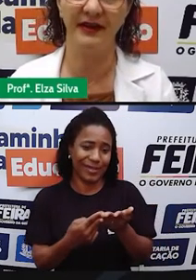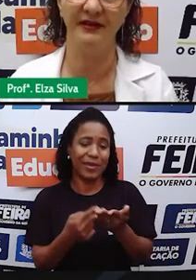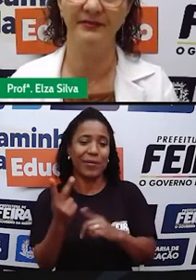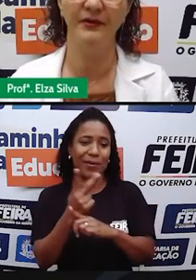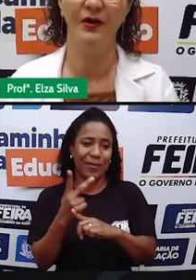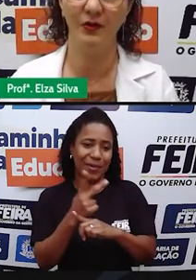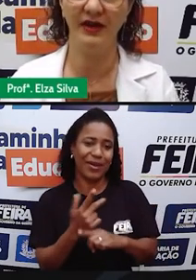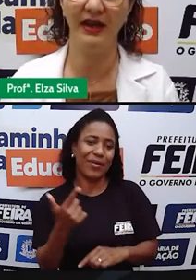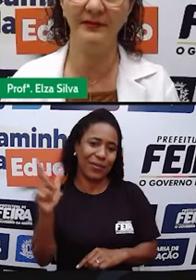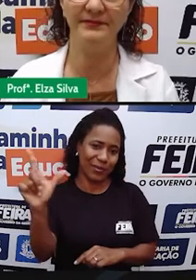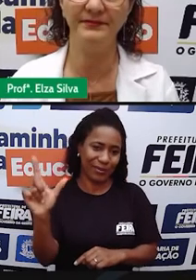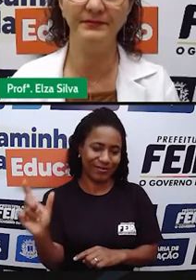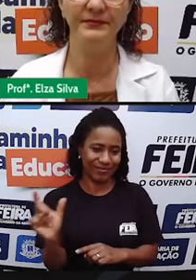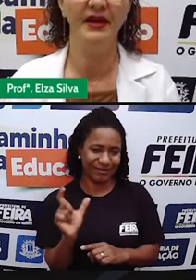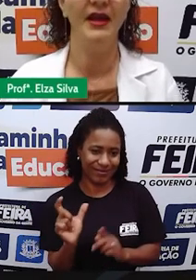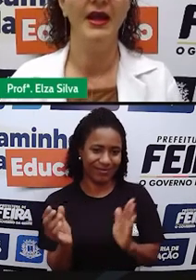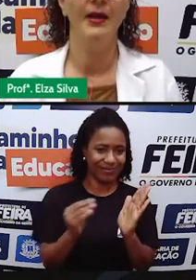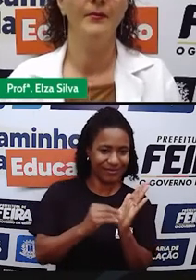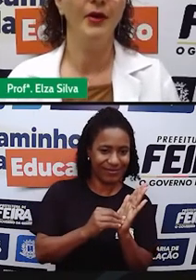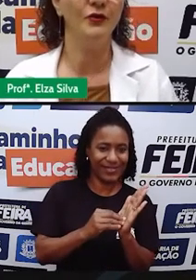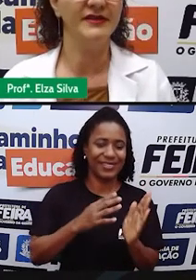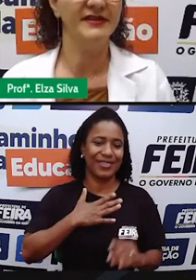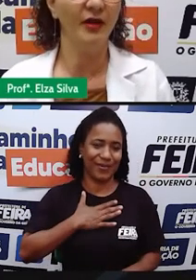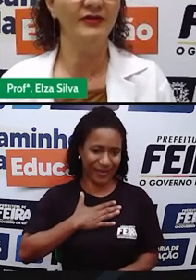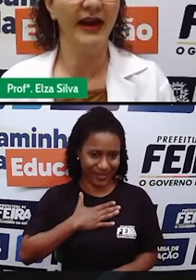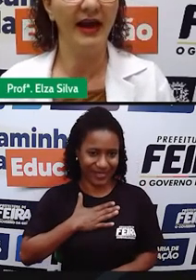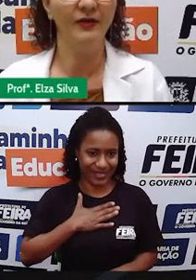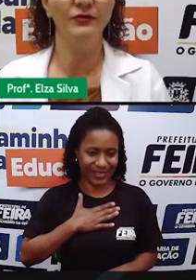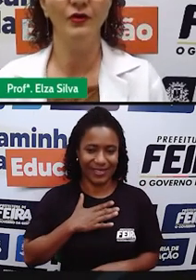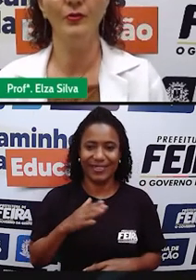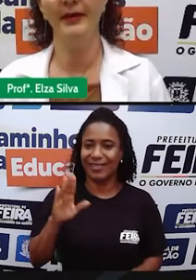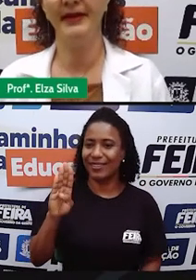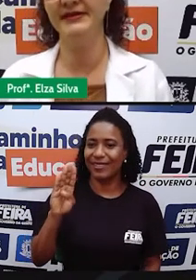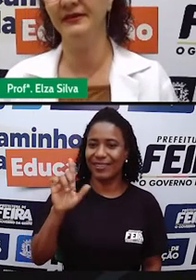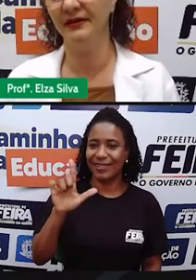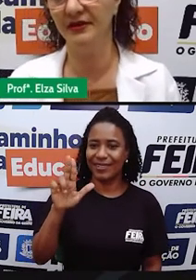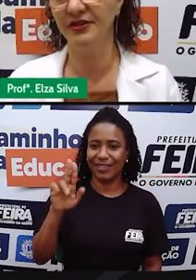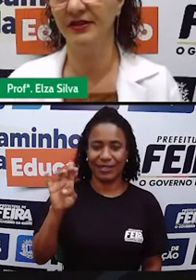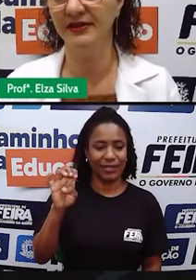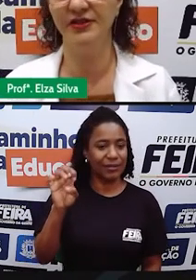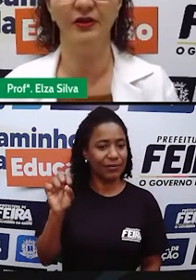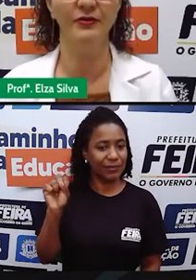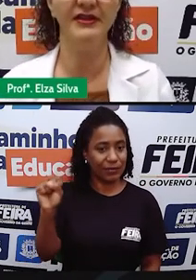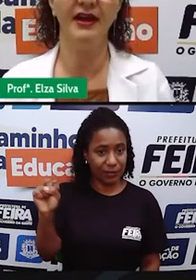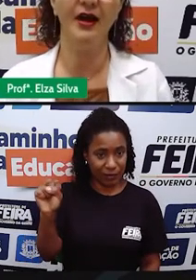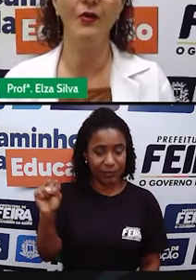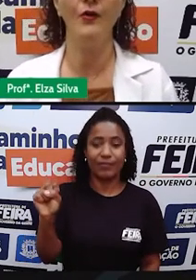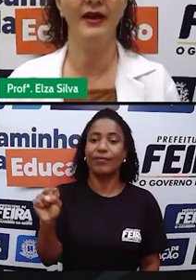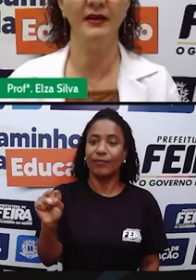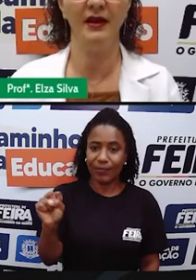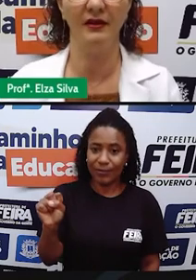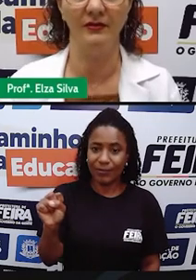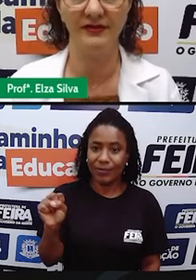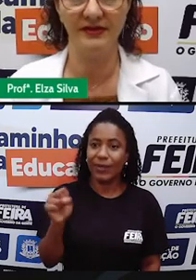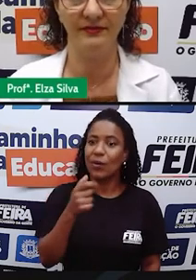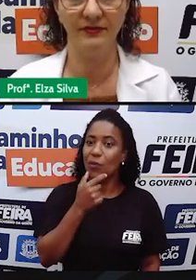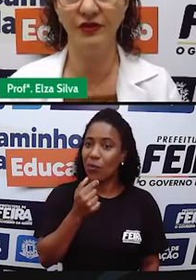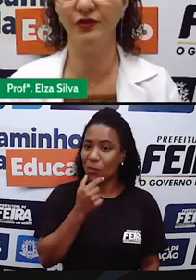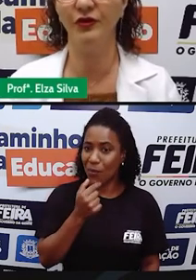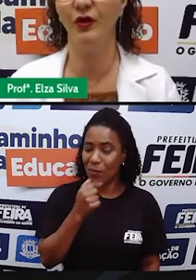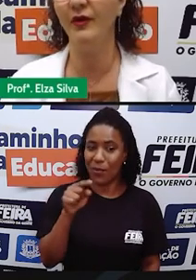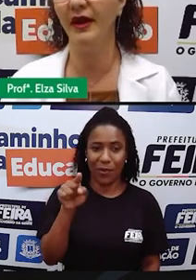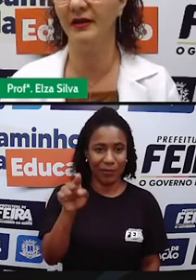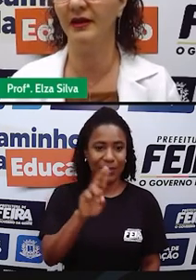você prefere. Ok? Blues. Eu trago, como representante desse estilo musical, o Eric Gales.